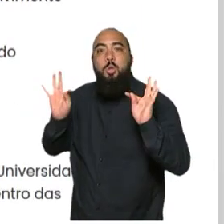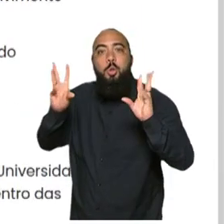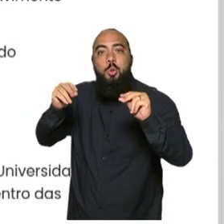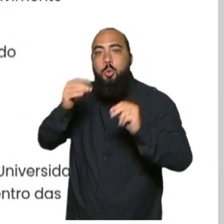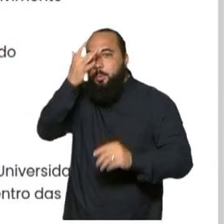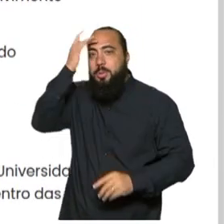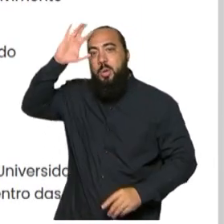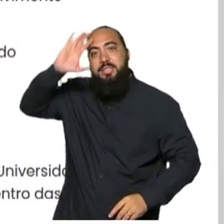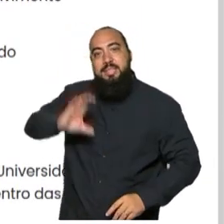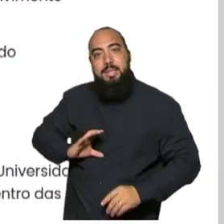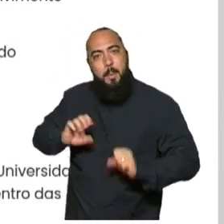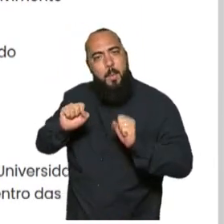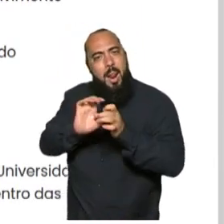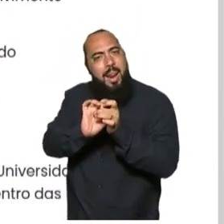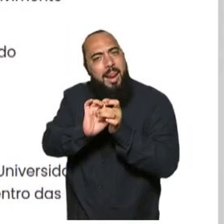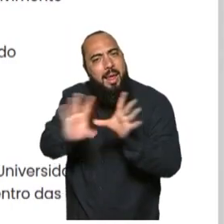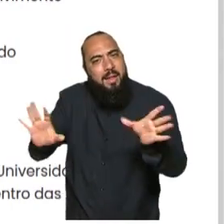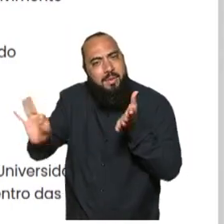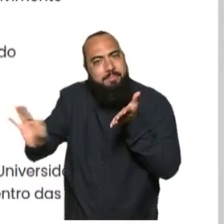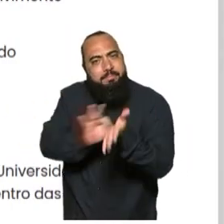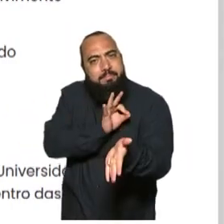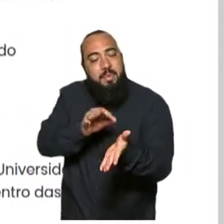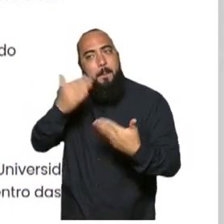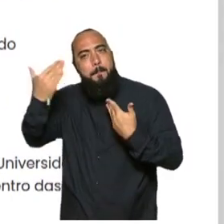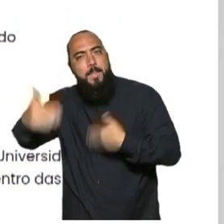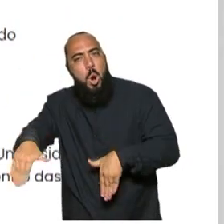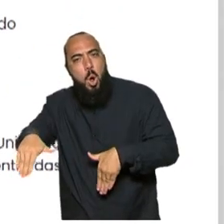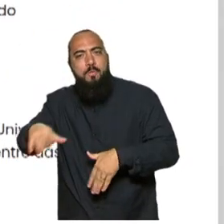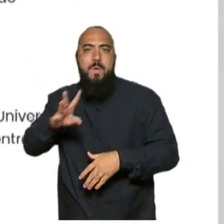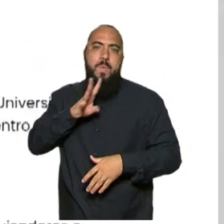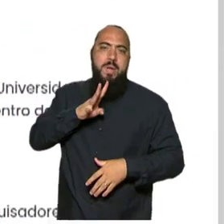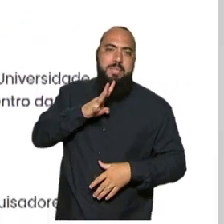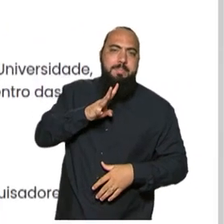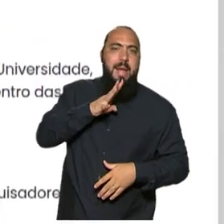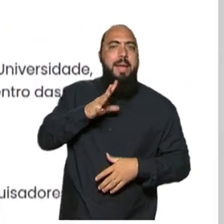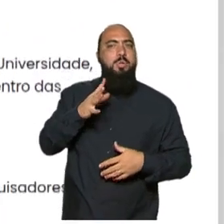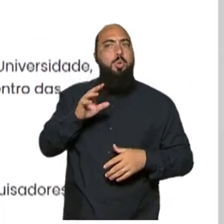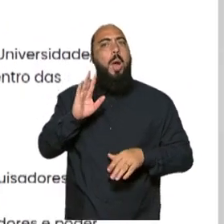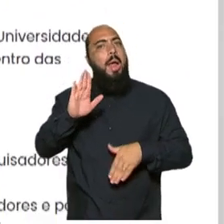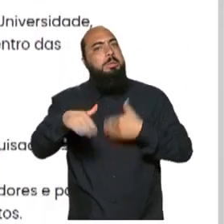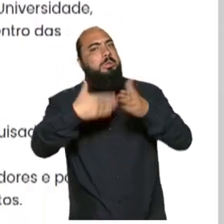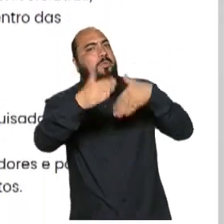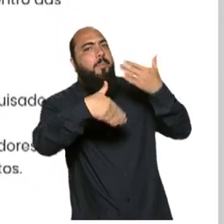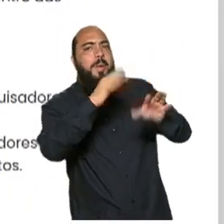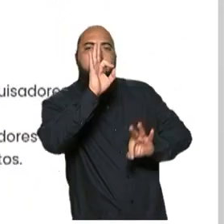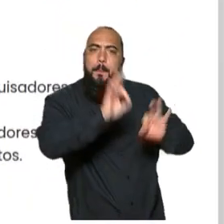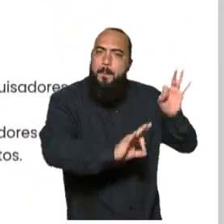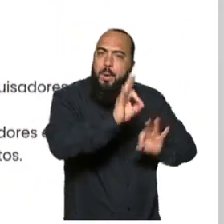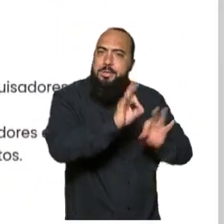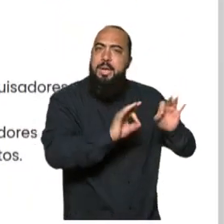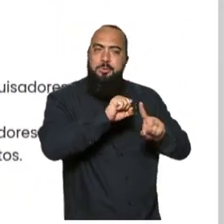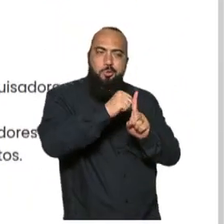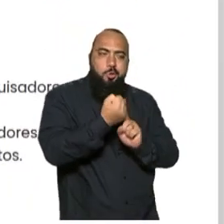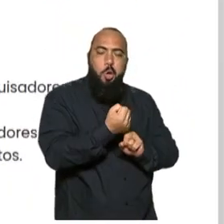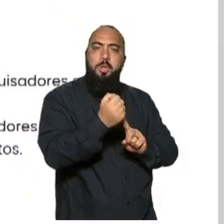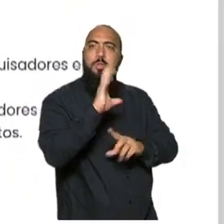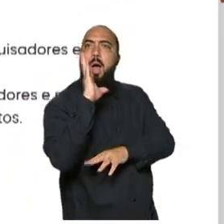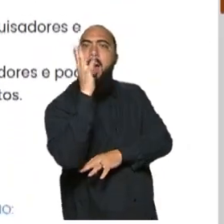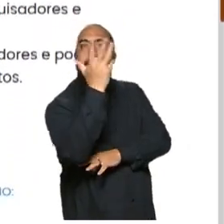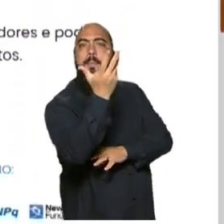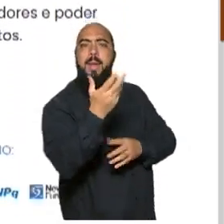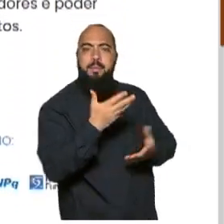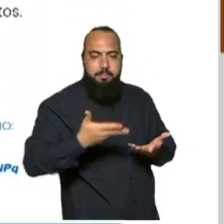desse país, para que possam participar, seja numa prova de conhecimento, ou seja, desenvolvendo projetos socioambientais na sua